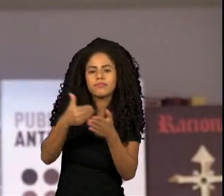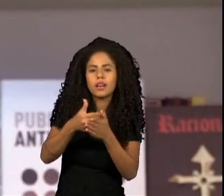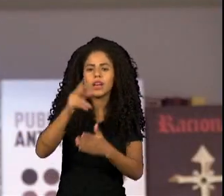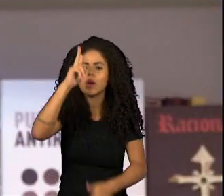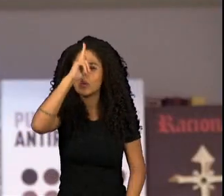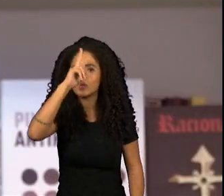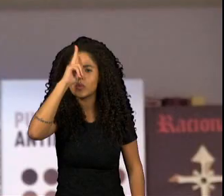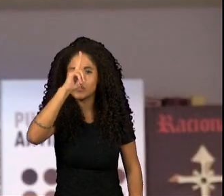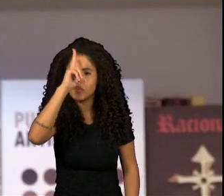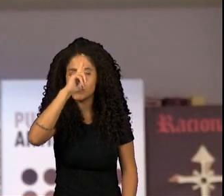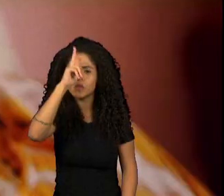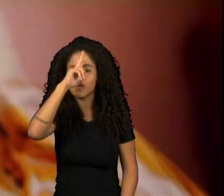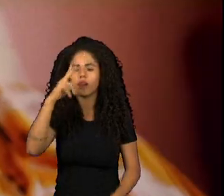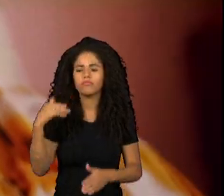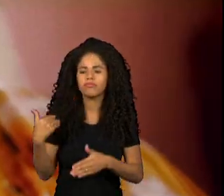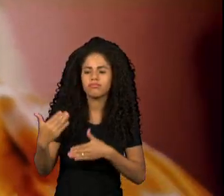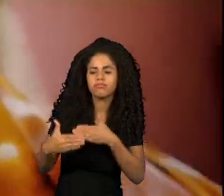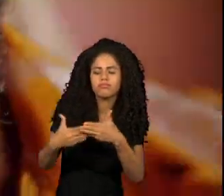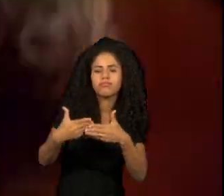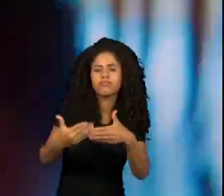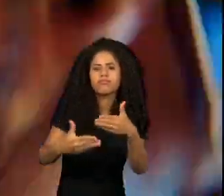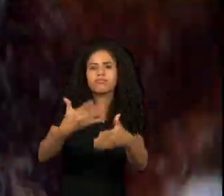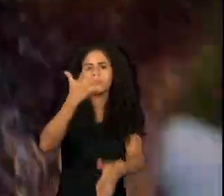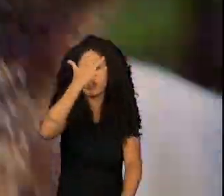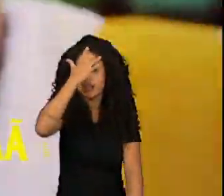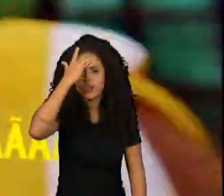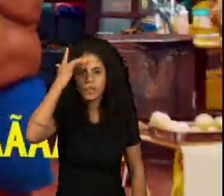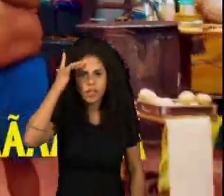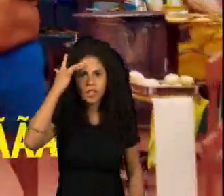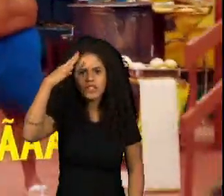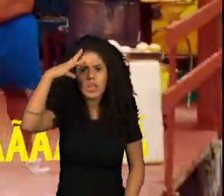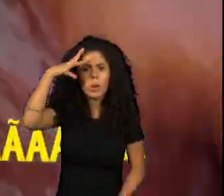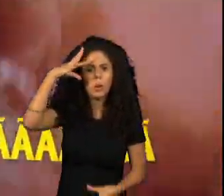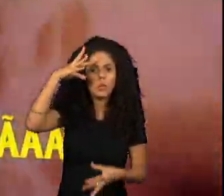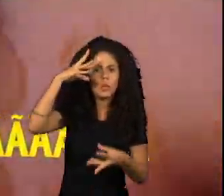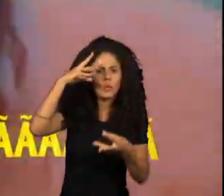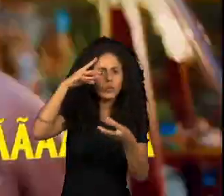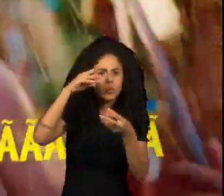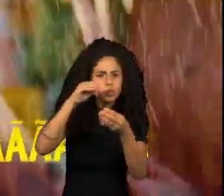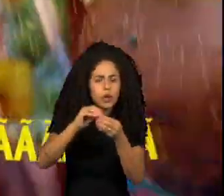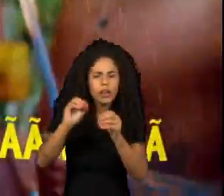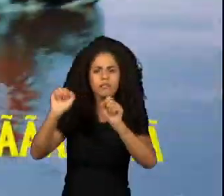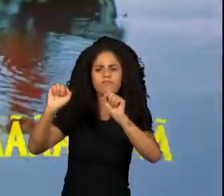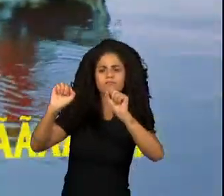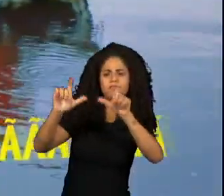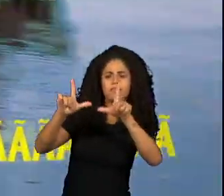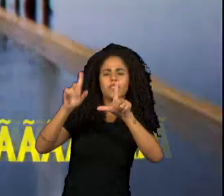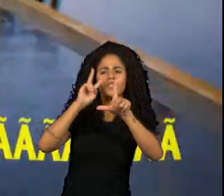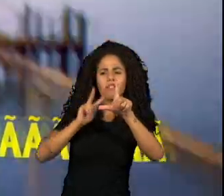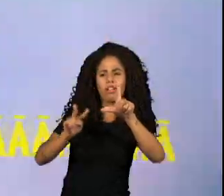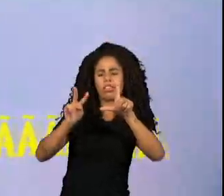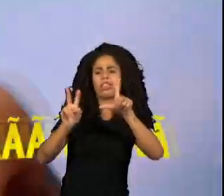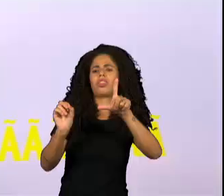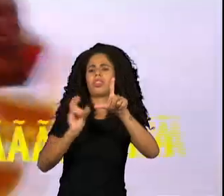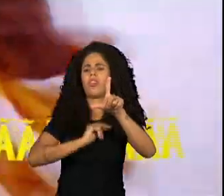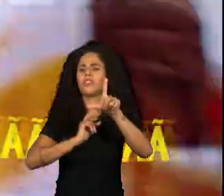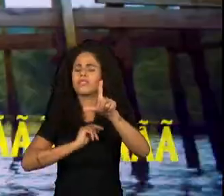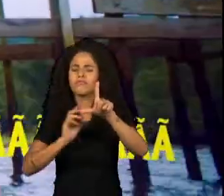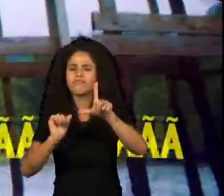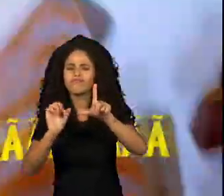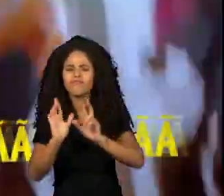Hábitos dos consumidores e ela tem esse potencial de promover grandes viradas, né? Mudar a chave de pensamento.